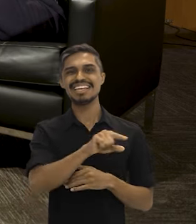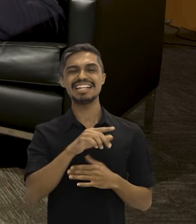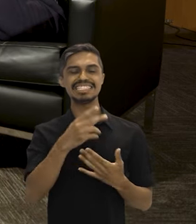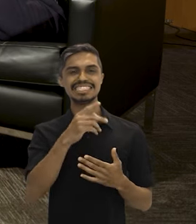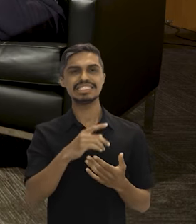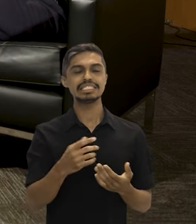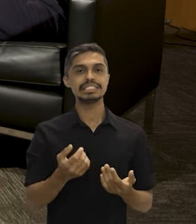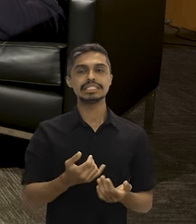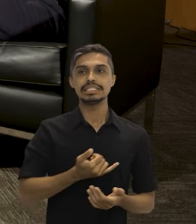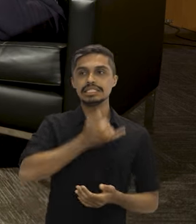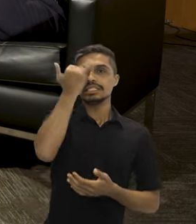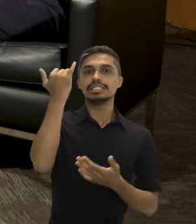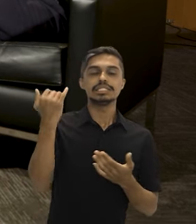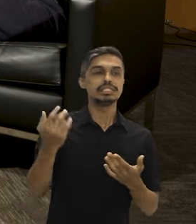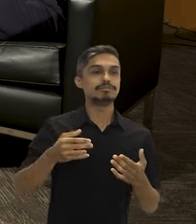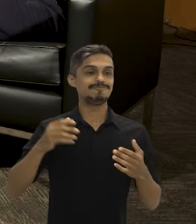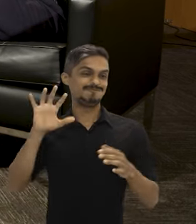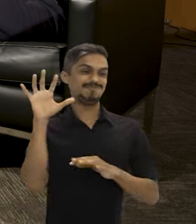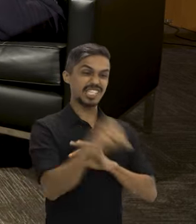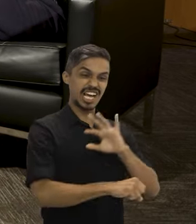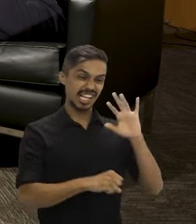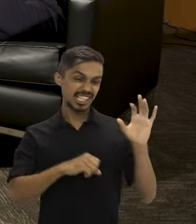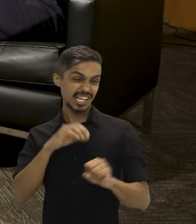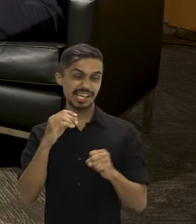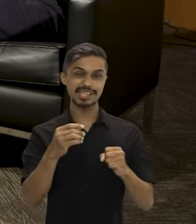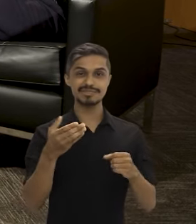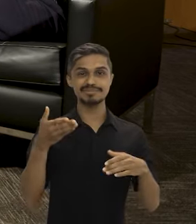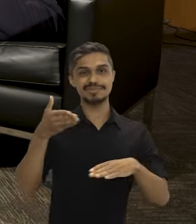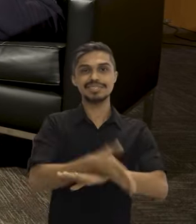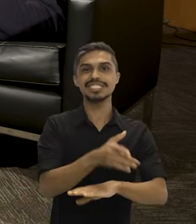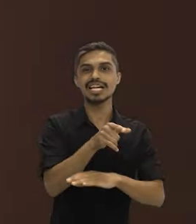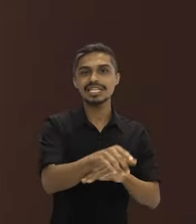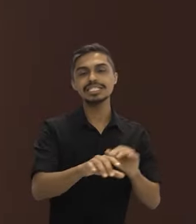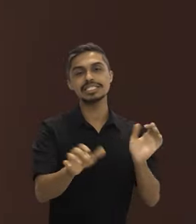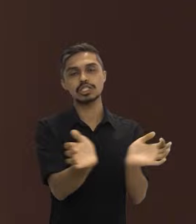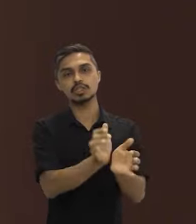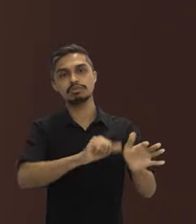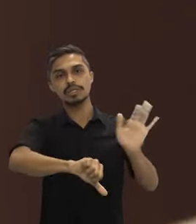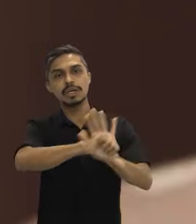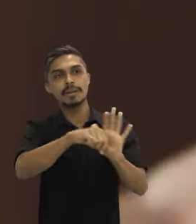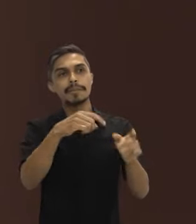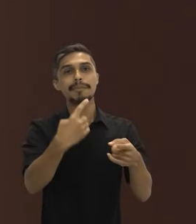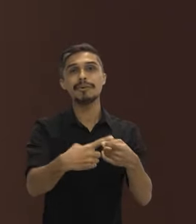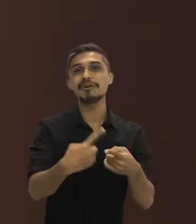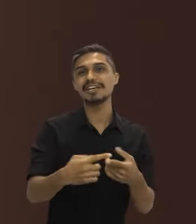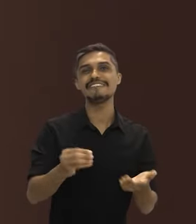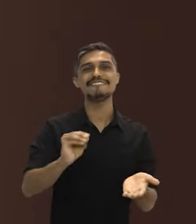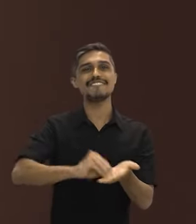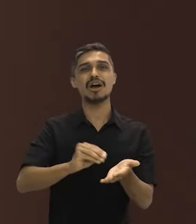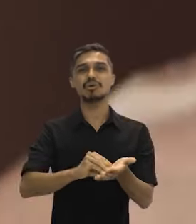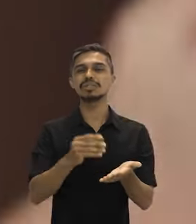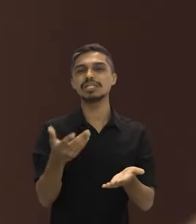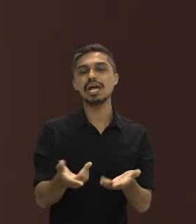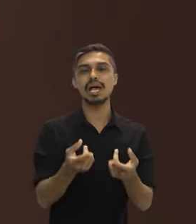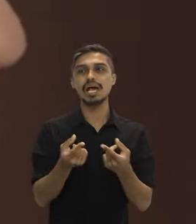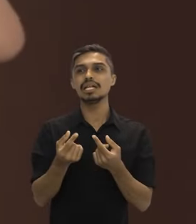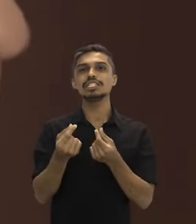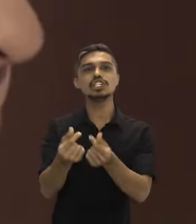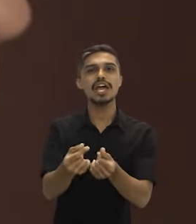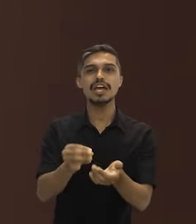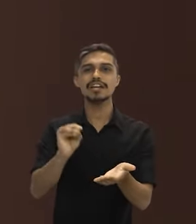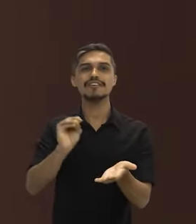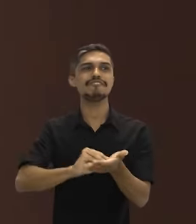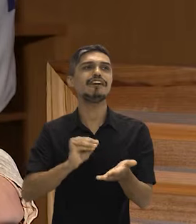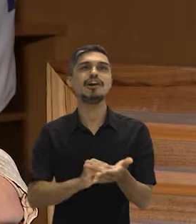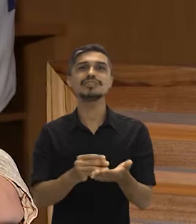acabam sendo capturados, não porque queiram ser atores do desmatamento, ao contrário, por falta de alternativas, acabam ficando